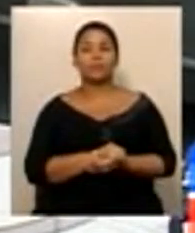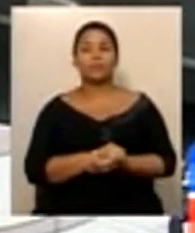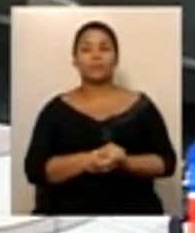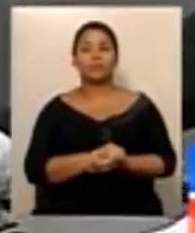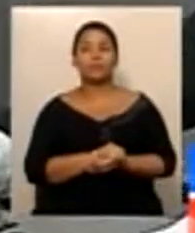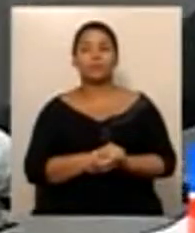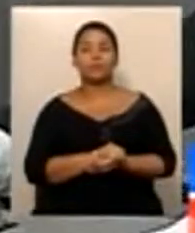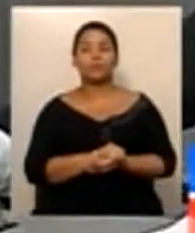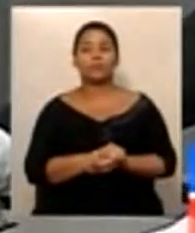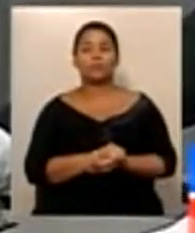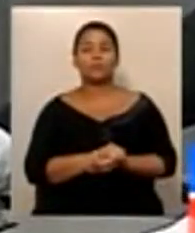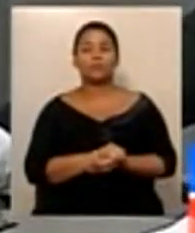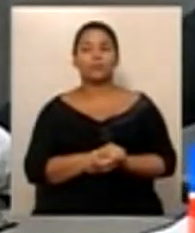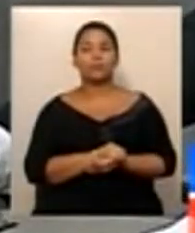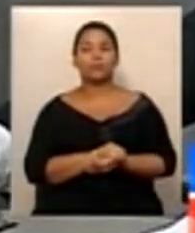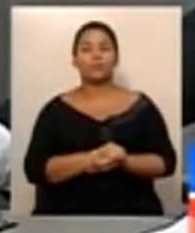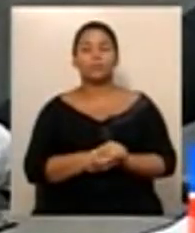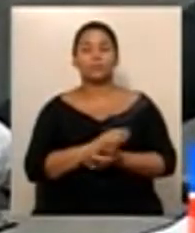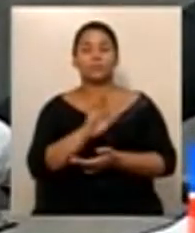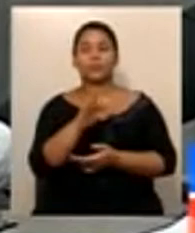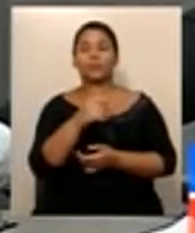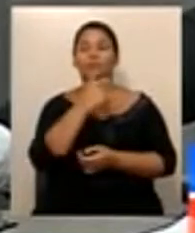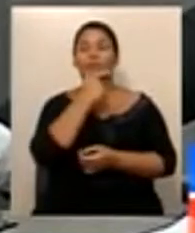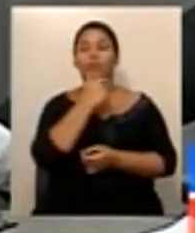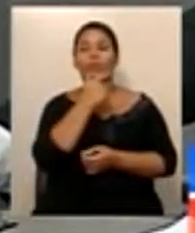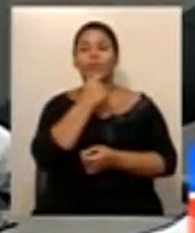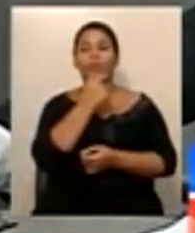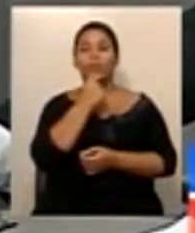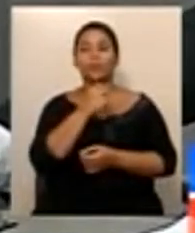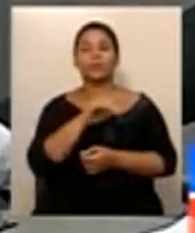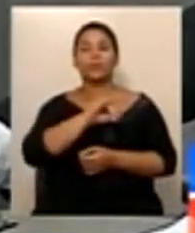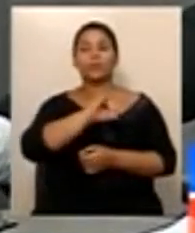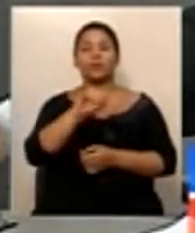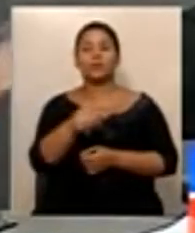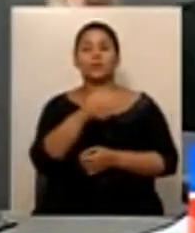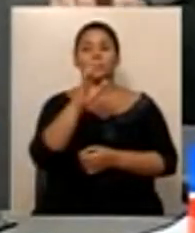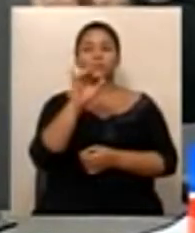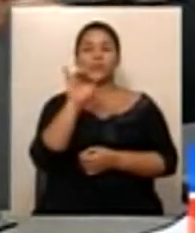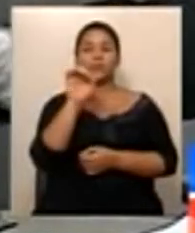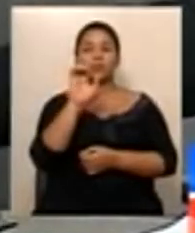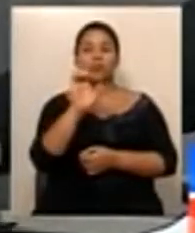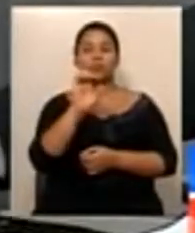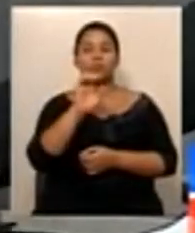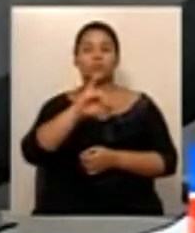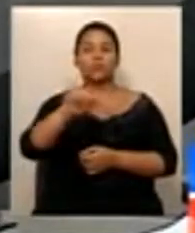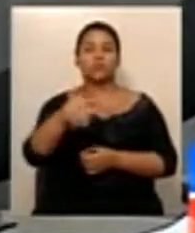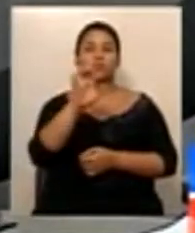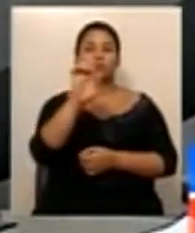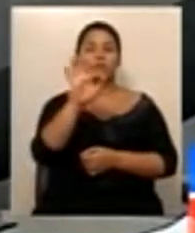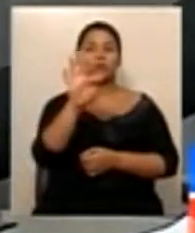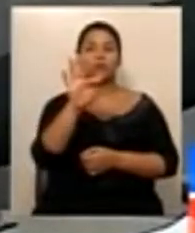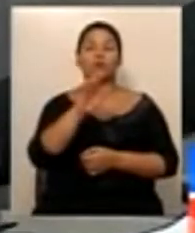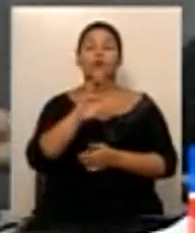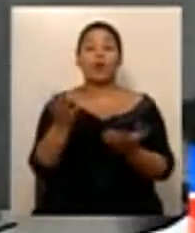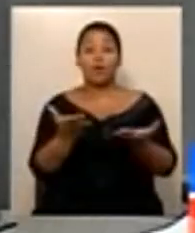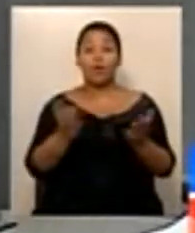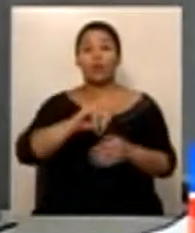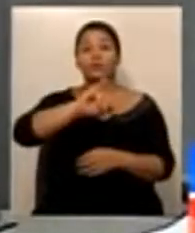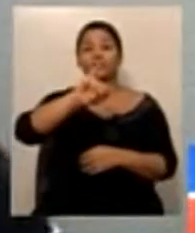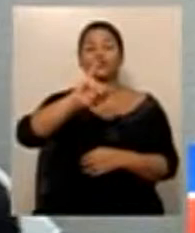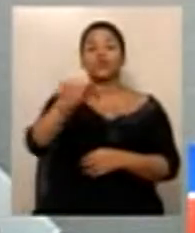procedimento. Os dois projetos, deputado. Os dois projetos, relatório especial do deputado Ricardo Nezinho. Questão de ordem, deputado. Questão de ordem, deputado J.H.C.